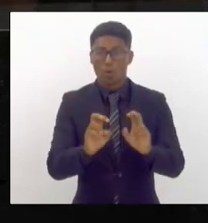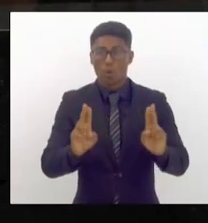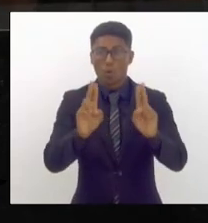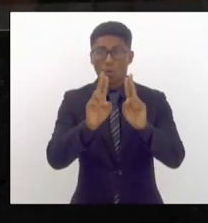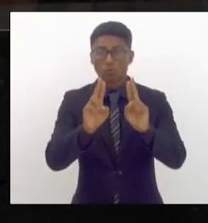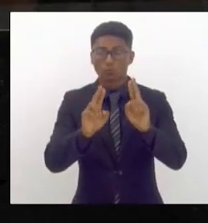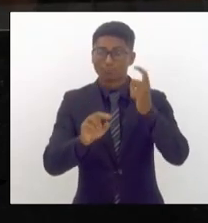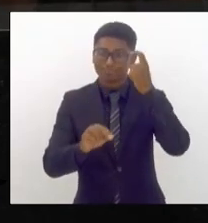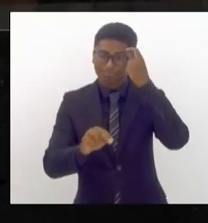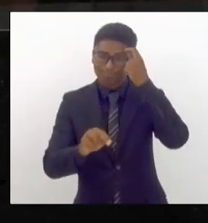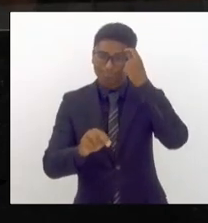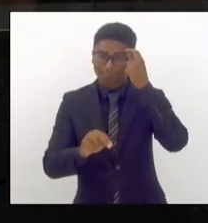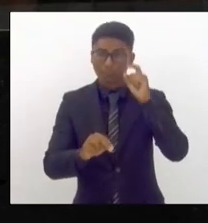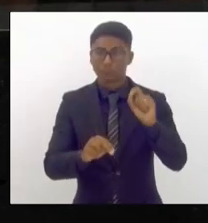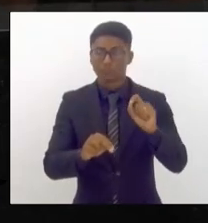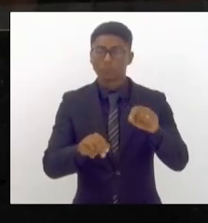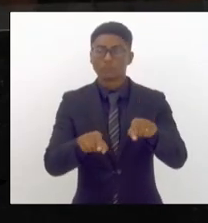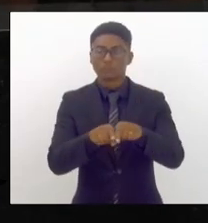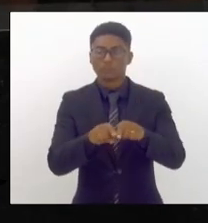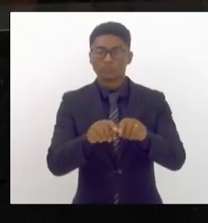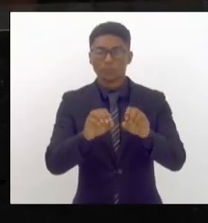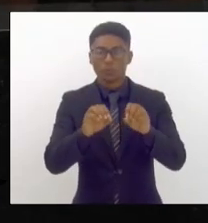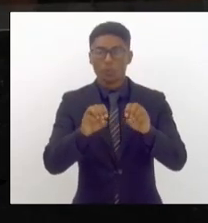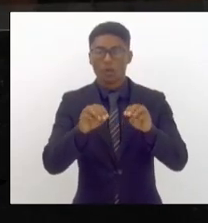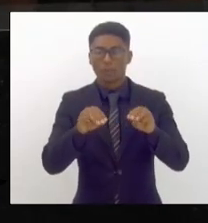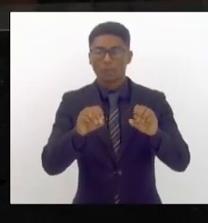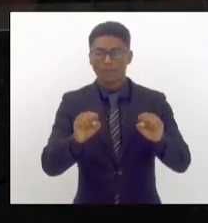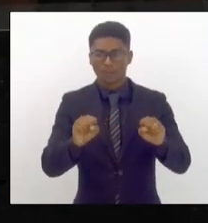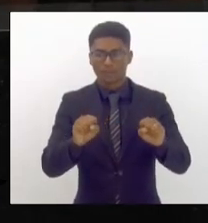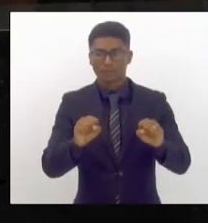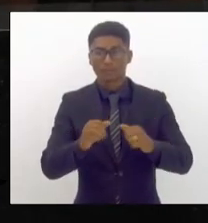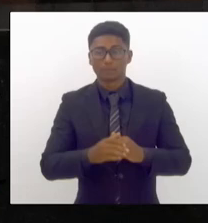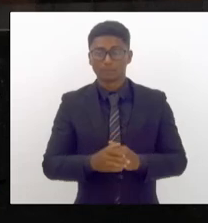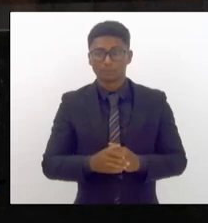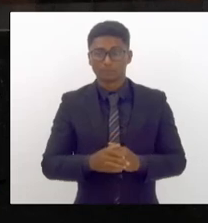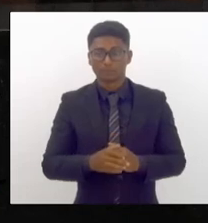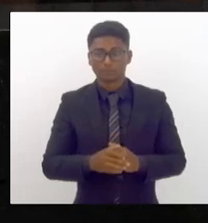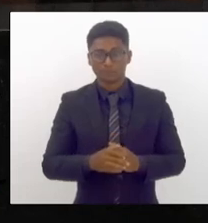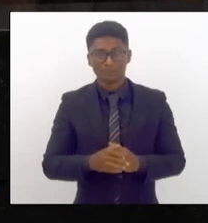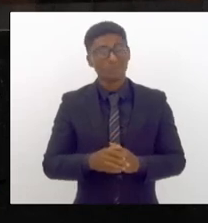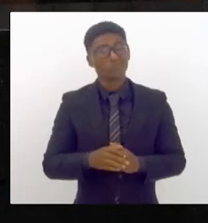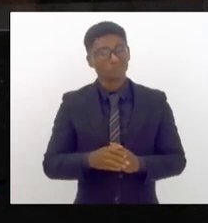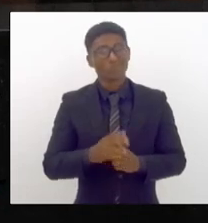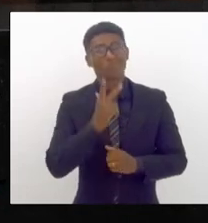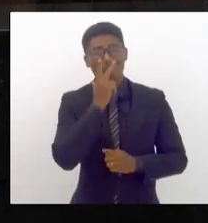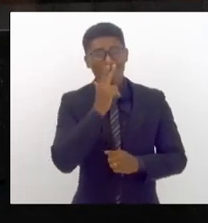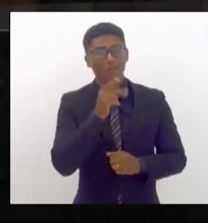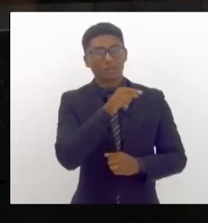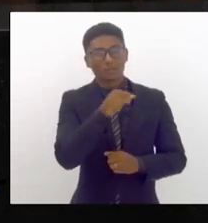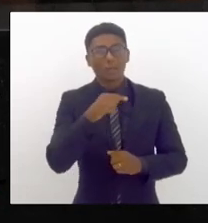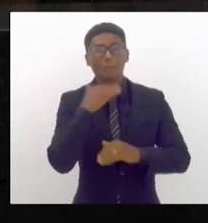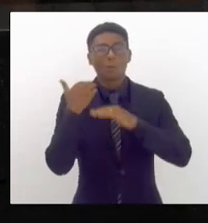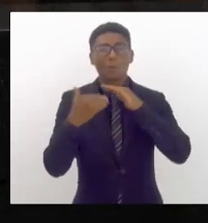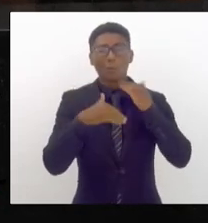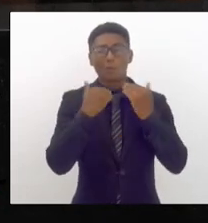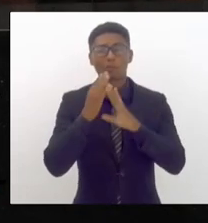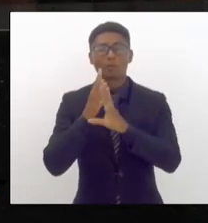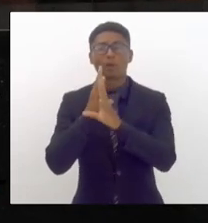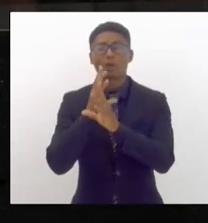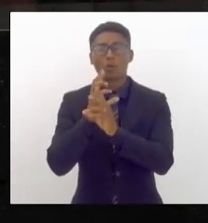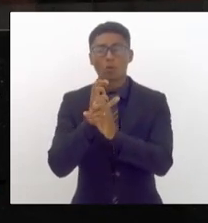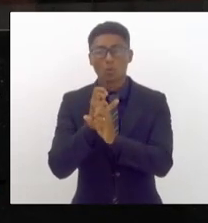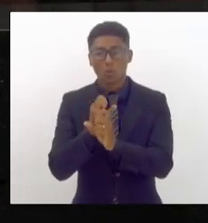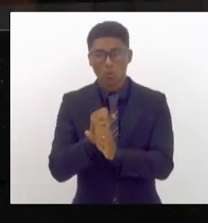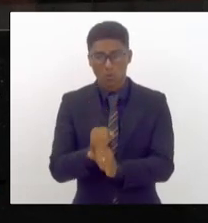que a OMS que nós tenhamos um número de vítimas que pode ser 8